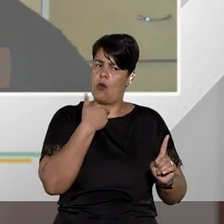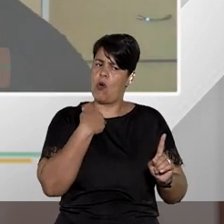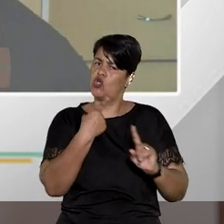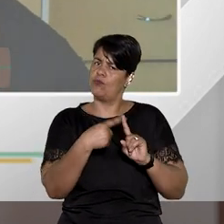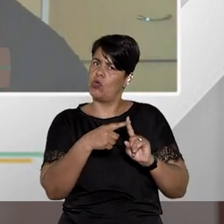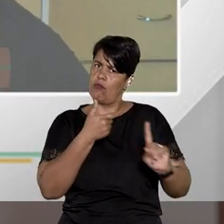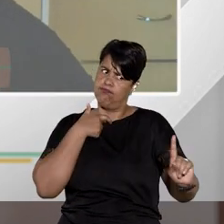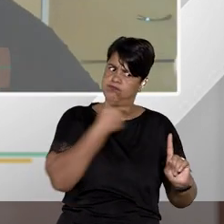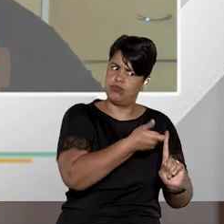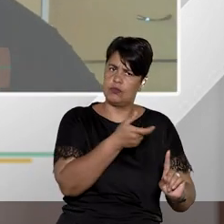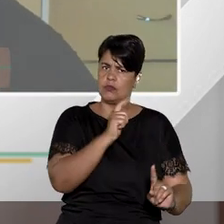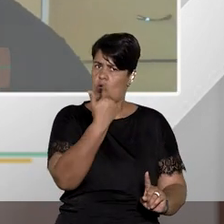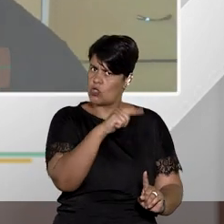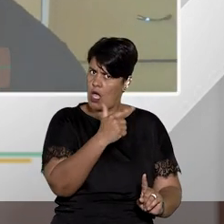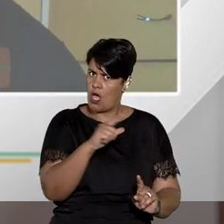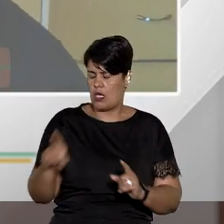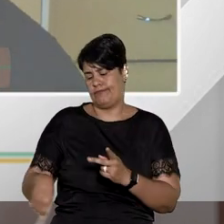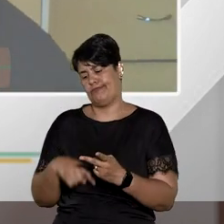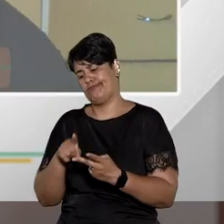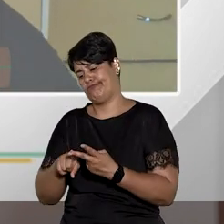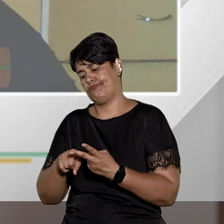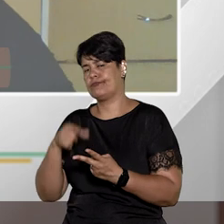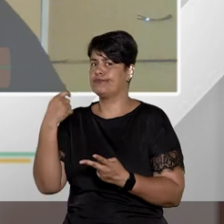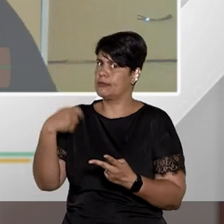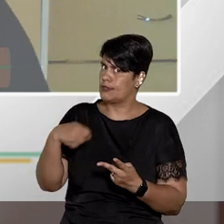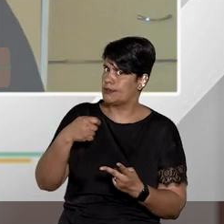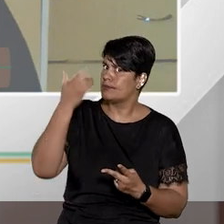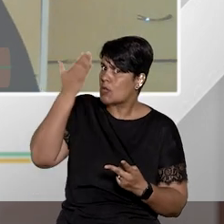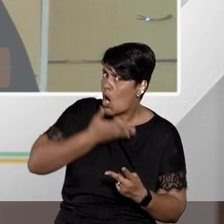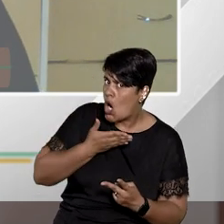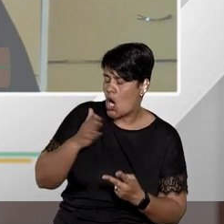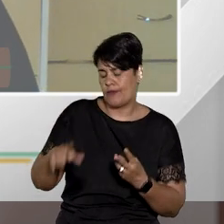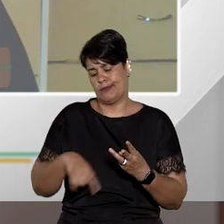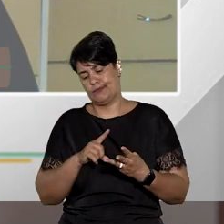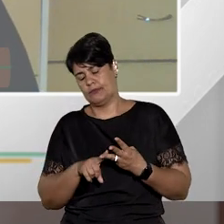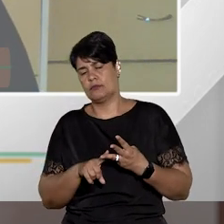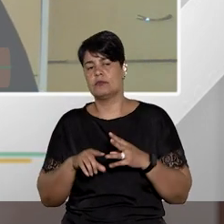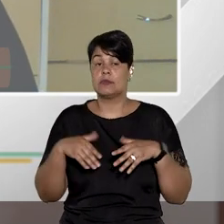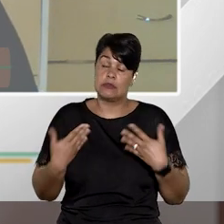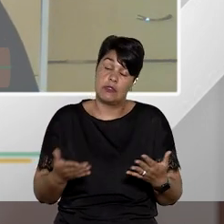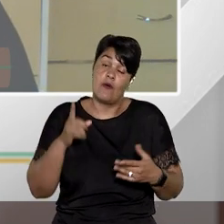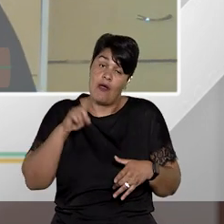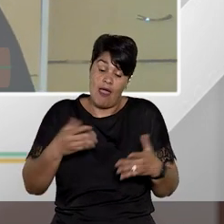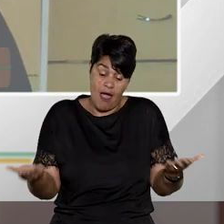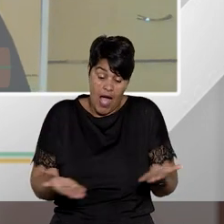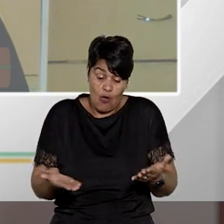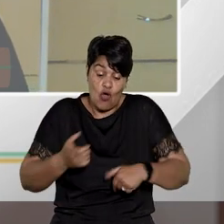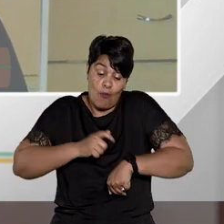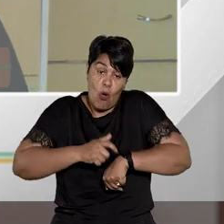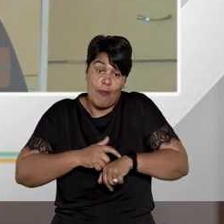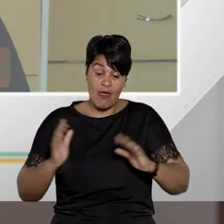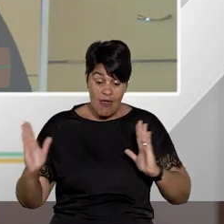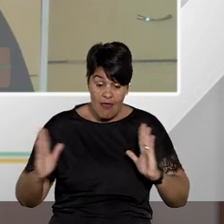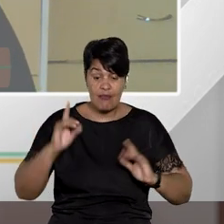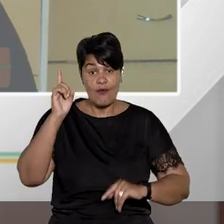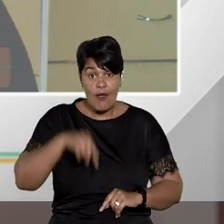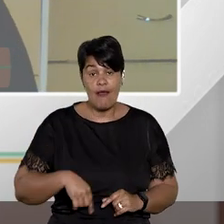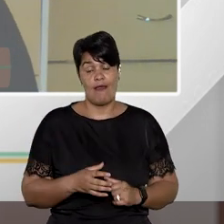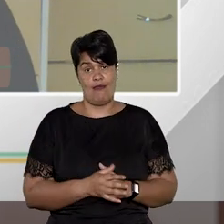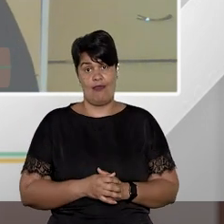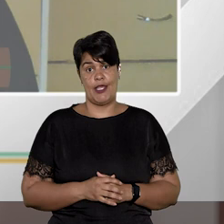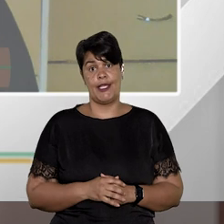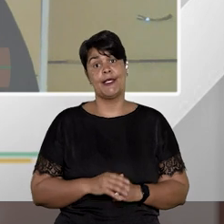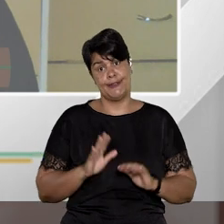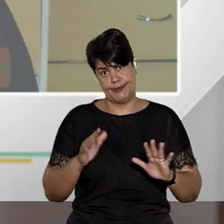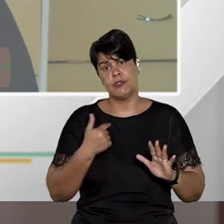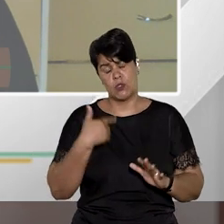aqui não pode porque demanda dilação probatória e eu acho que nós estamos nessa fase então embora reconhecendo que